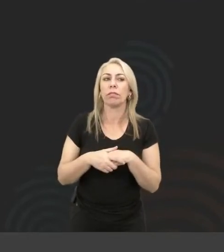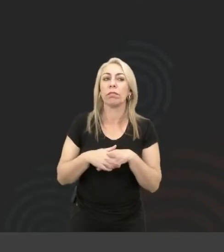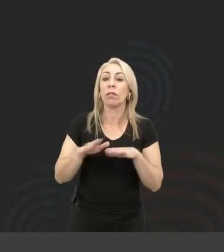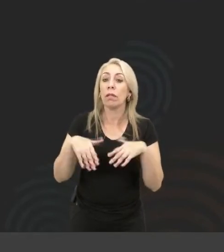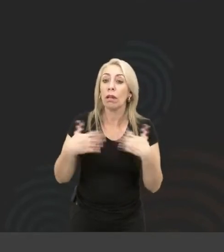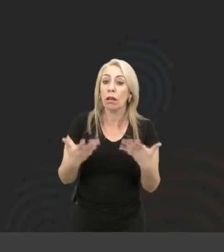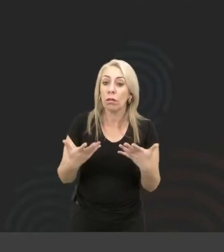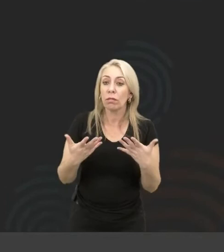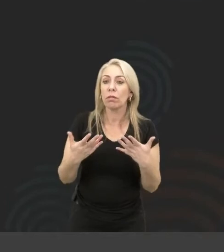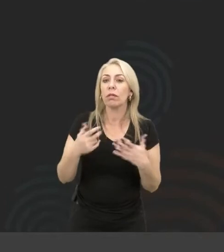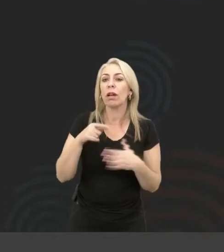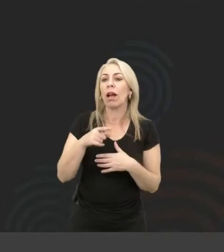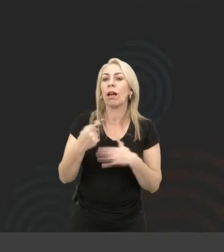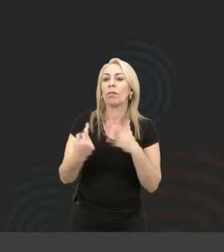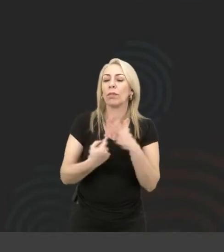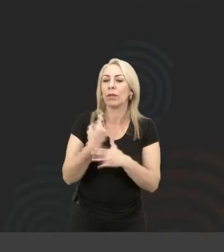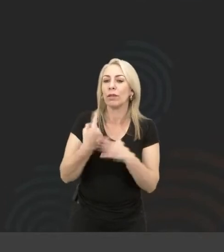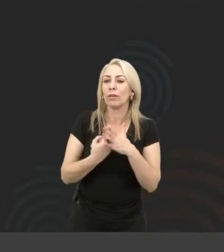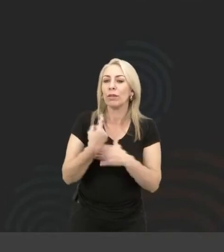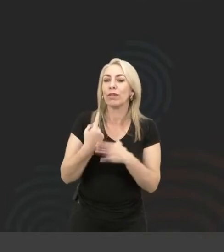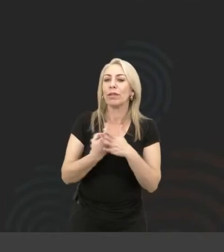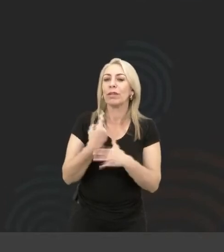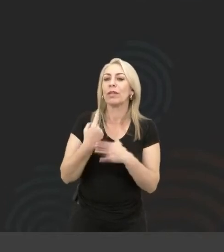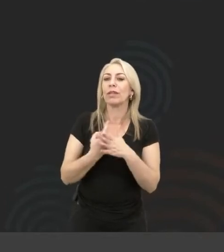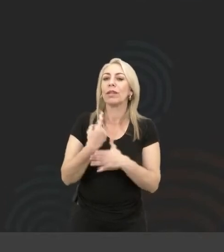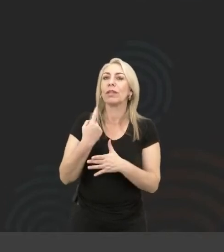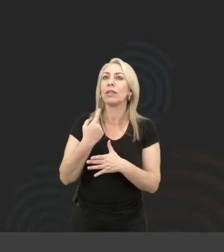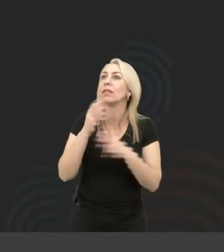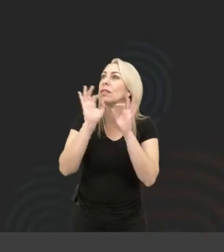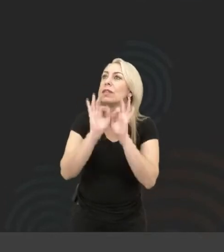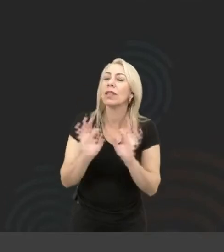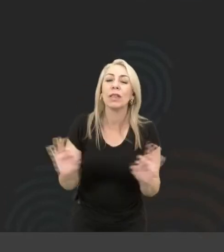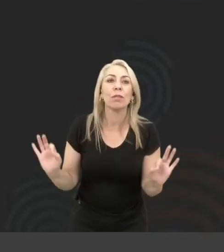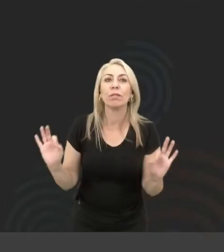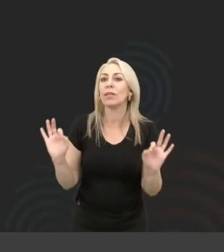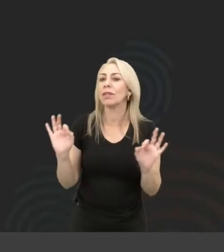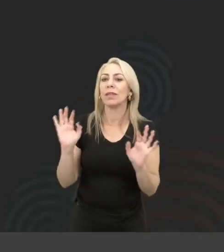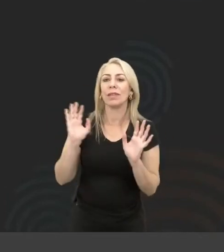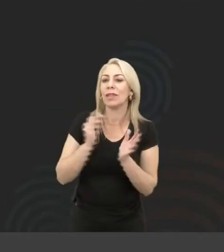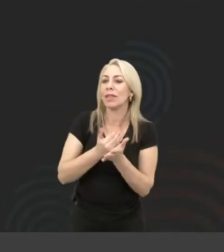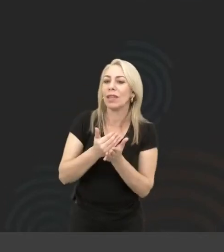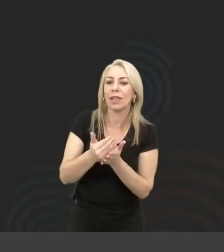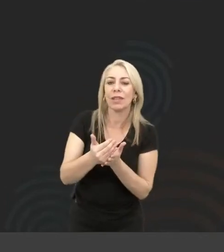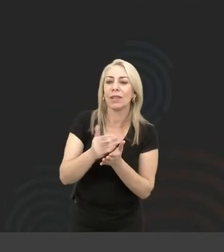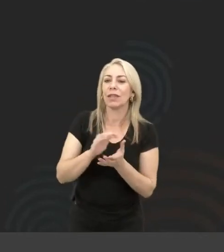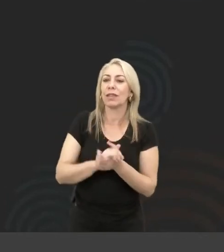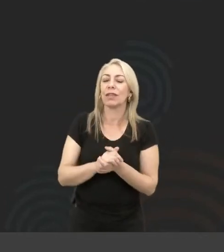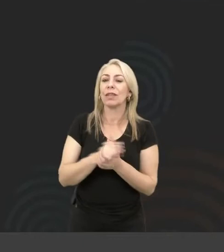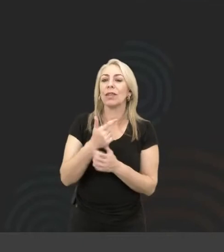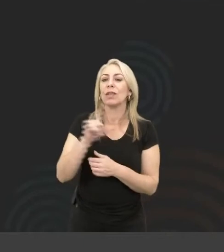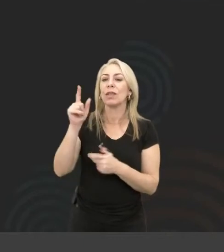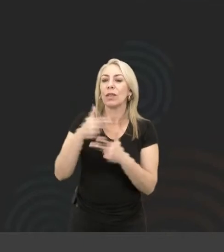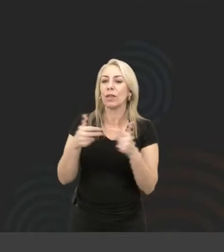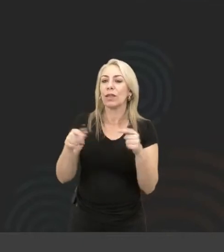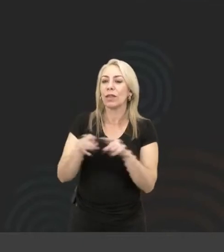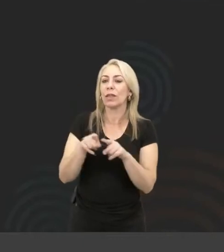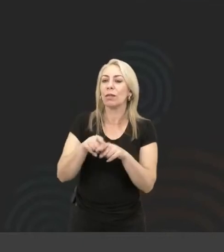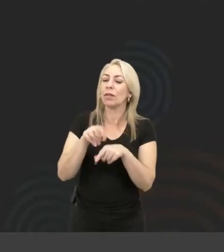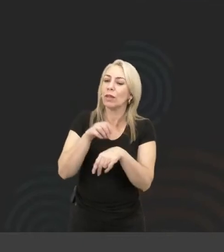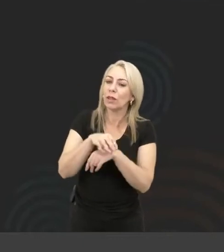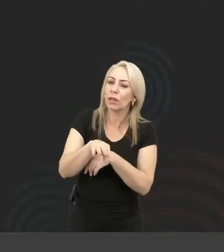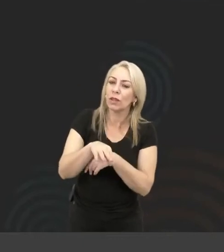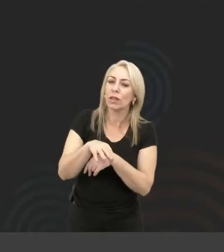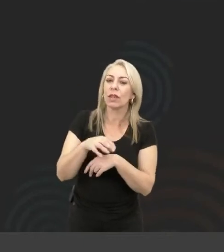Então, são perguntas bem simples, são introdutórias. Outra uma coisa que eu sugiro,